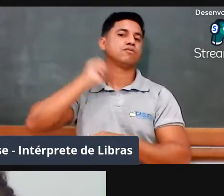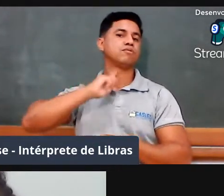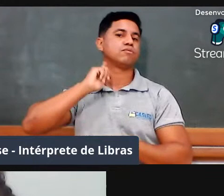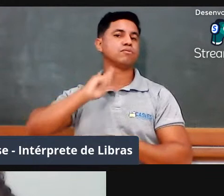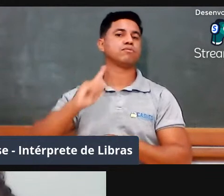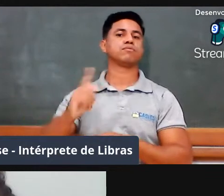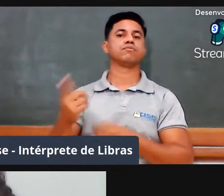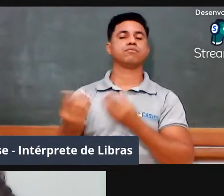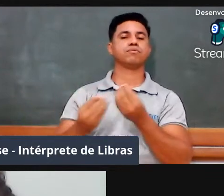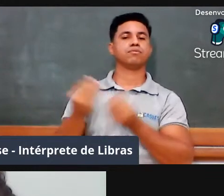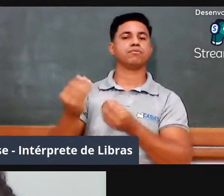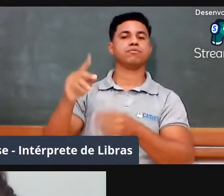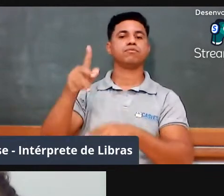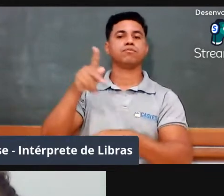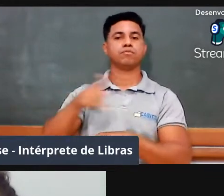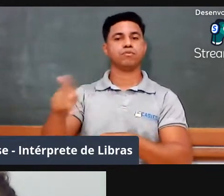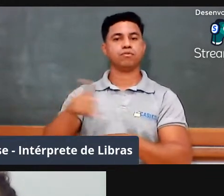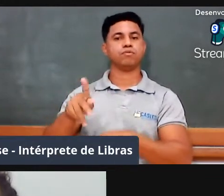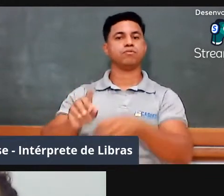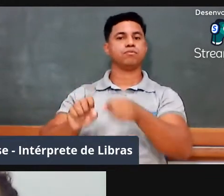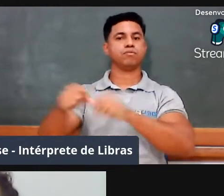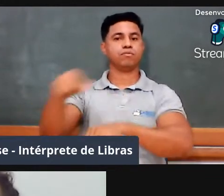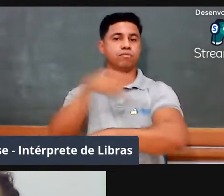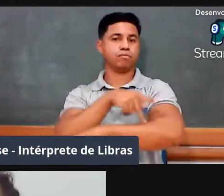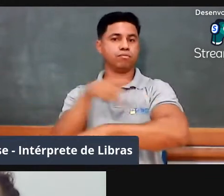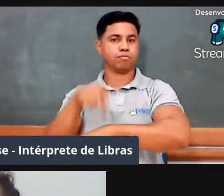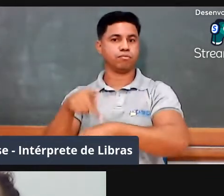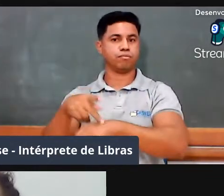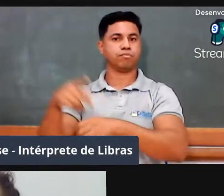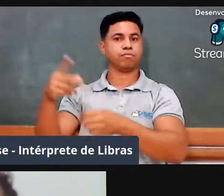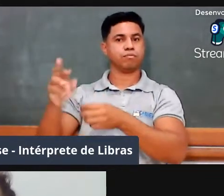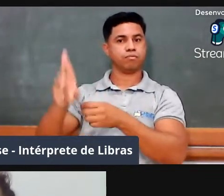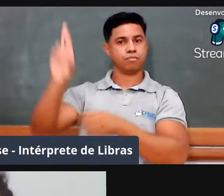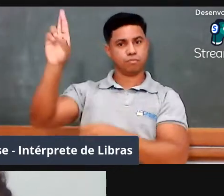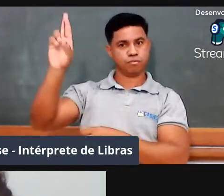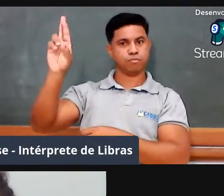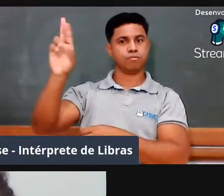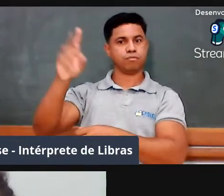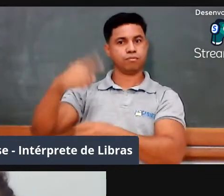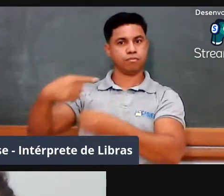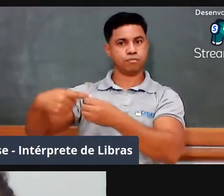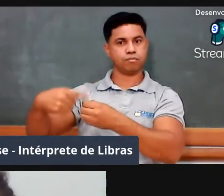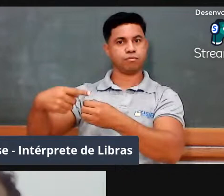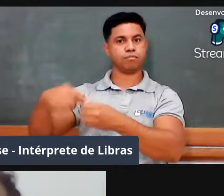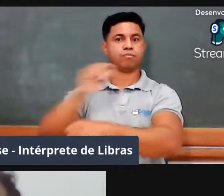da Pedagogia na Diretoria Regional de Barra do Garças. Professora Luciene.